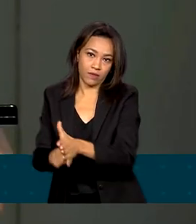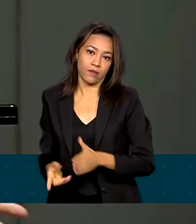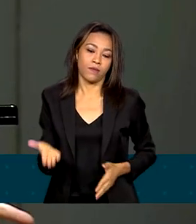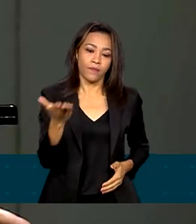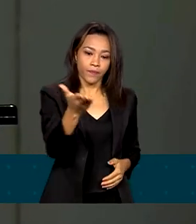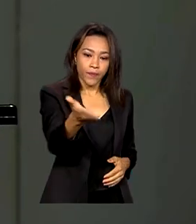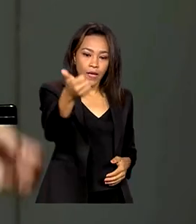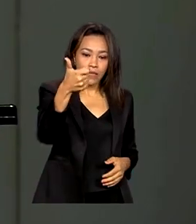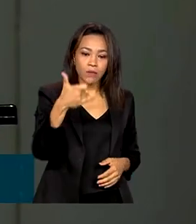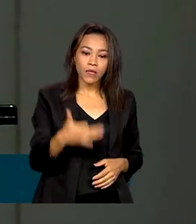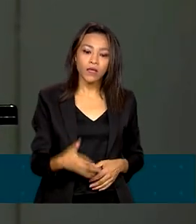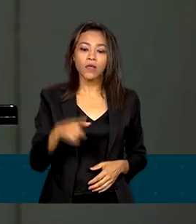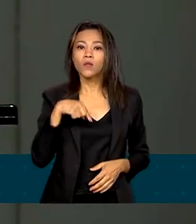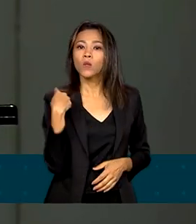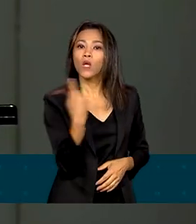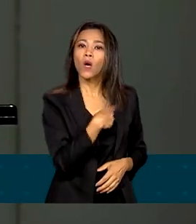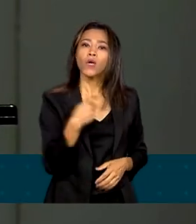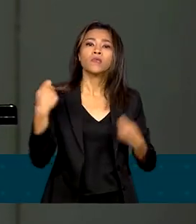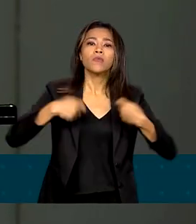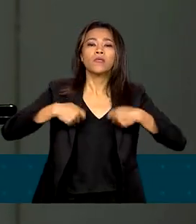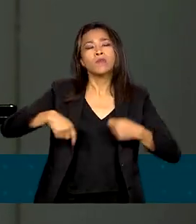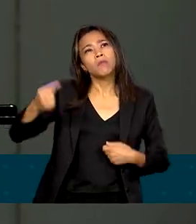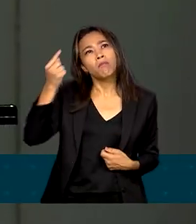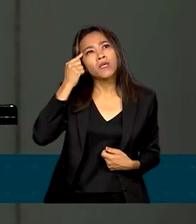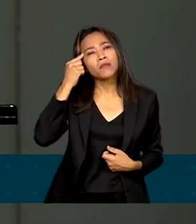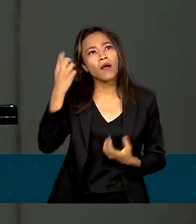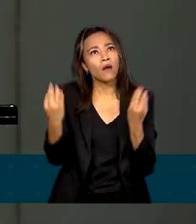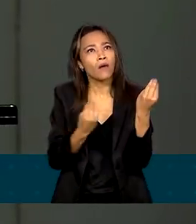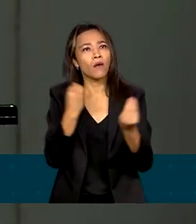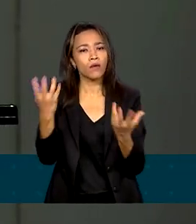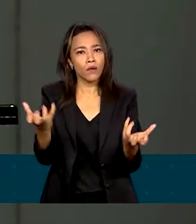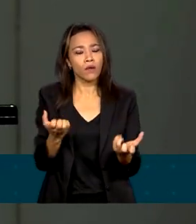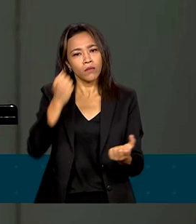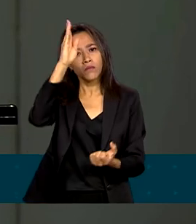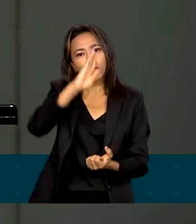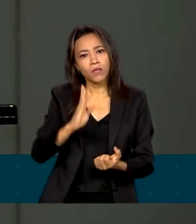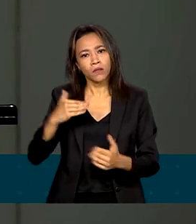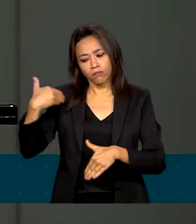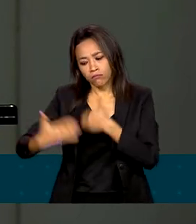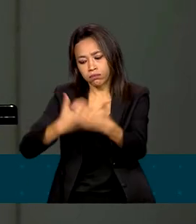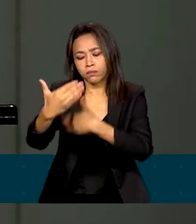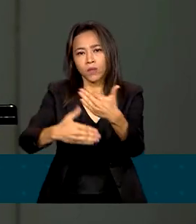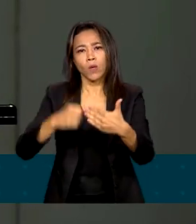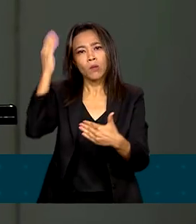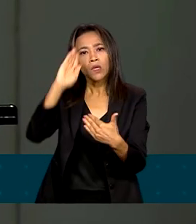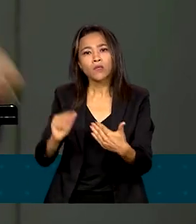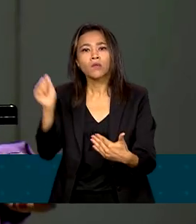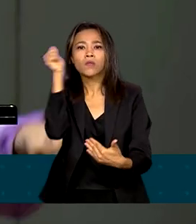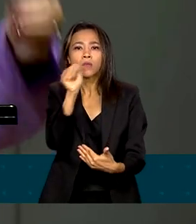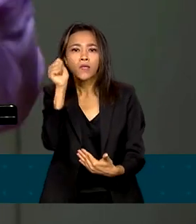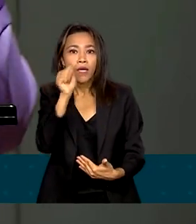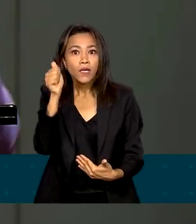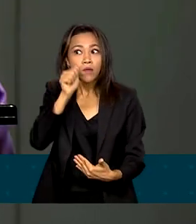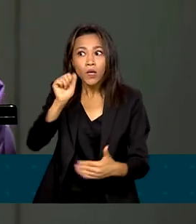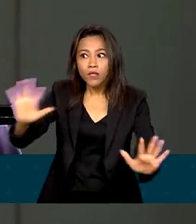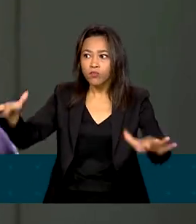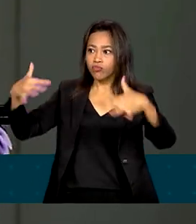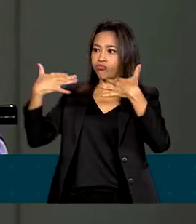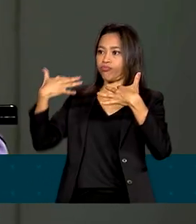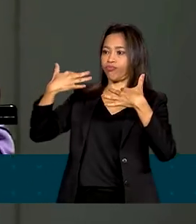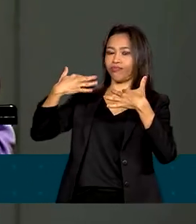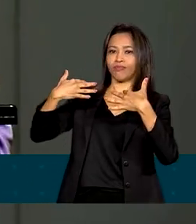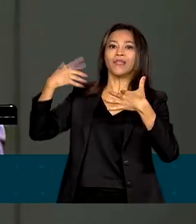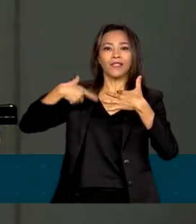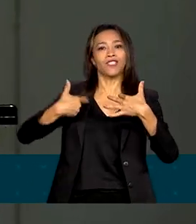pensar como é que nós queremos um Brasil desenvolvido, um Brasil para as mulheres, que as mulheres sejam vistas, sejam